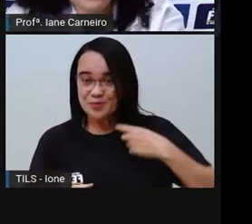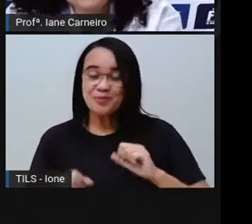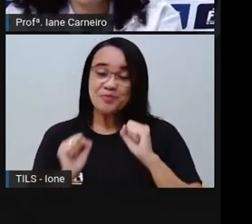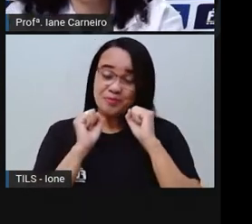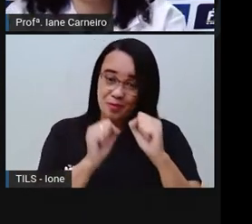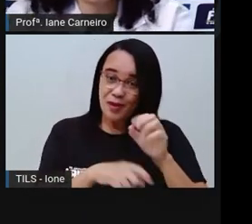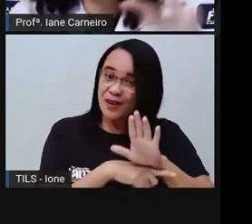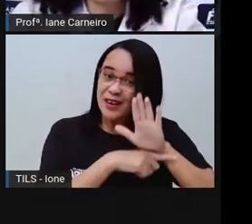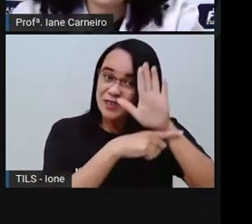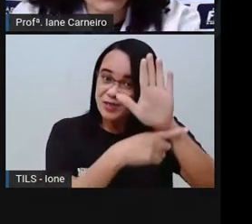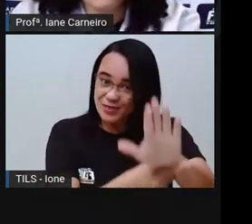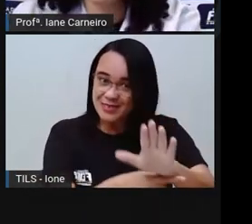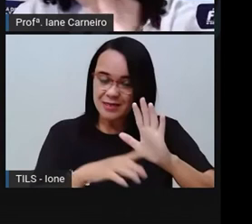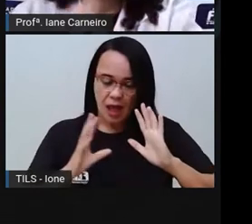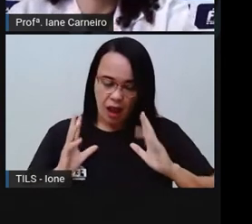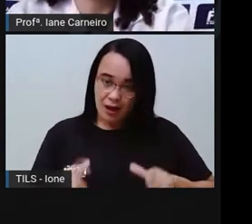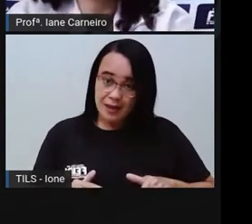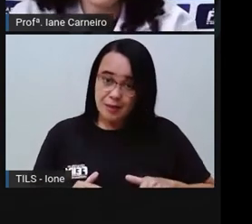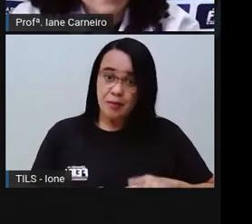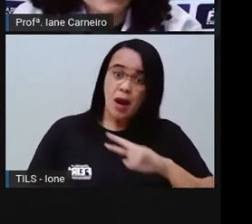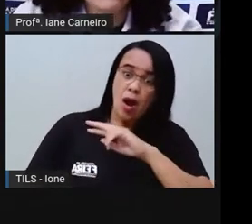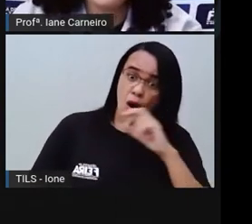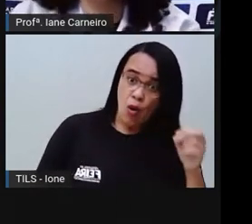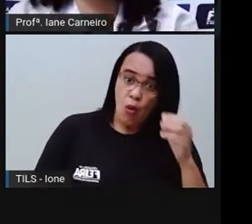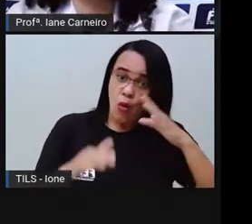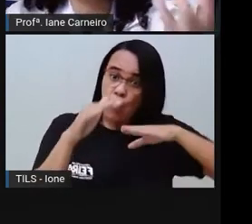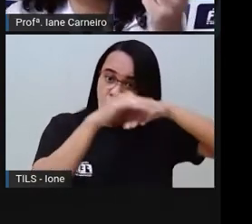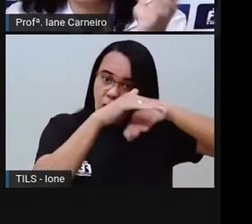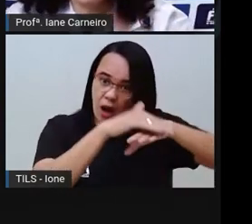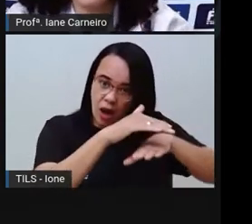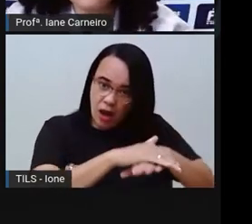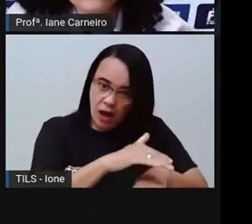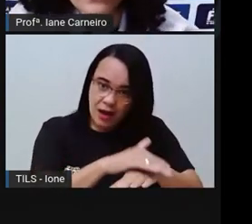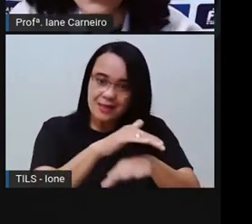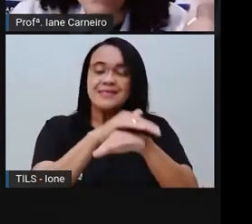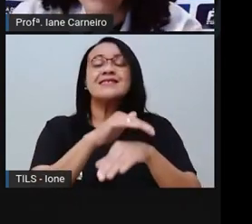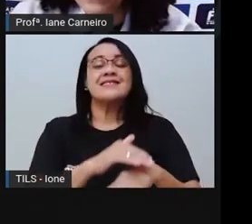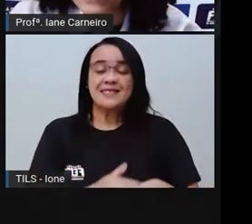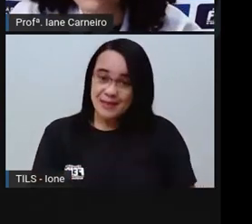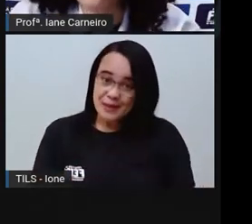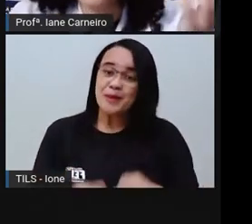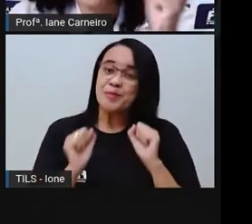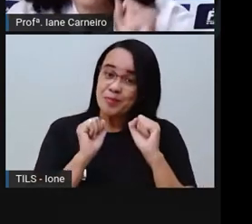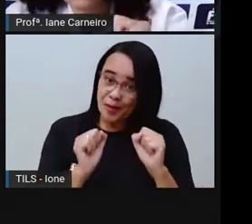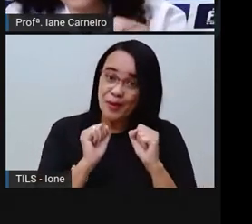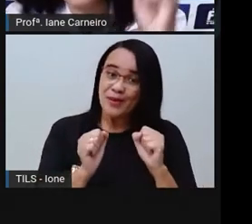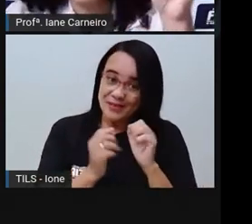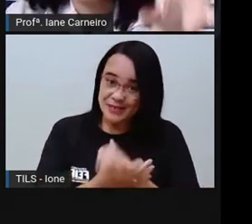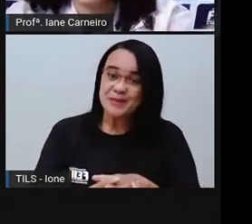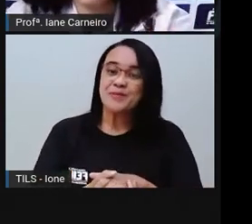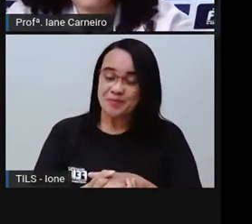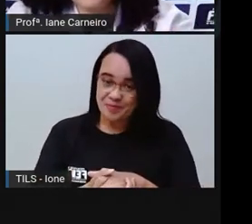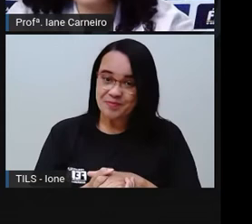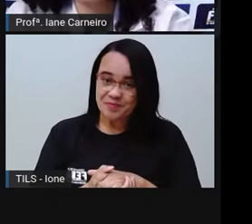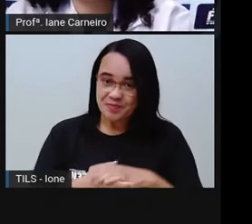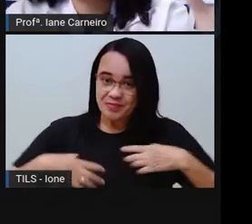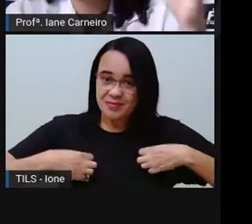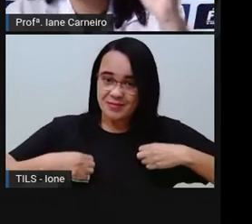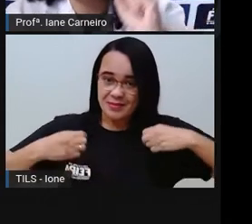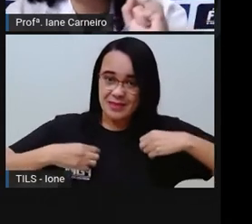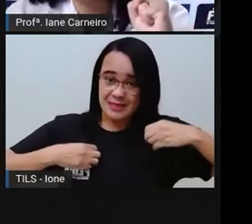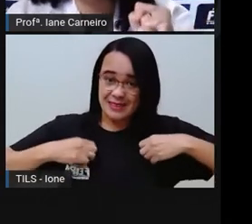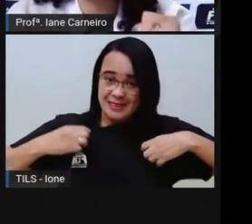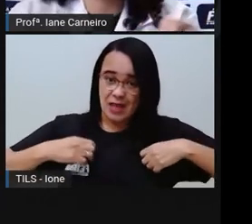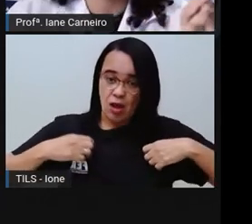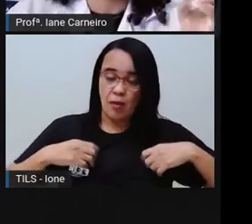pode ajudar guardando a roupa suja no lugar certo. Então, terminou, vai tomar banho, tirou a roupa, deixa no cantinho. Quando